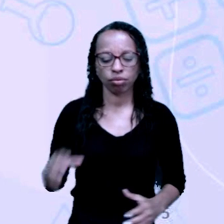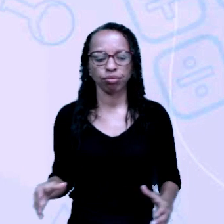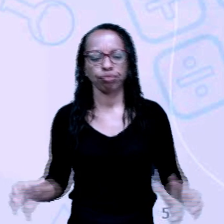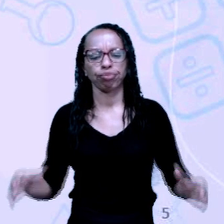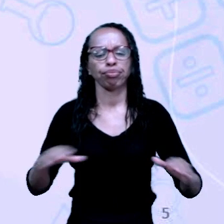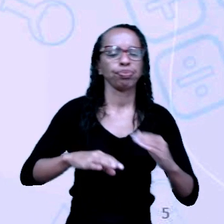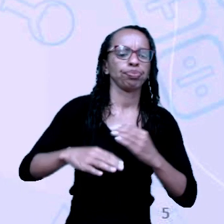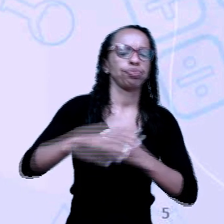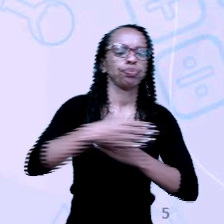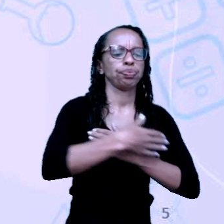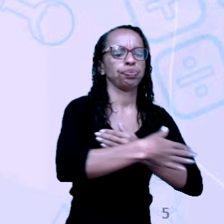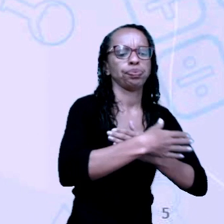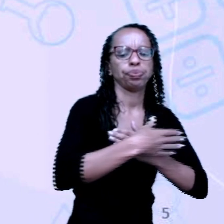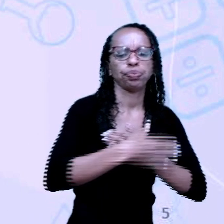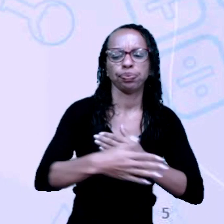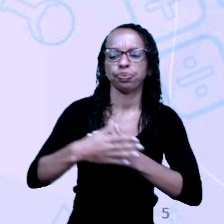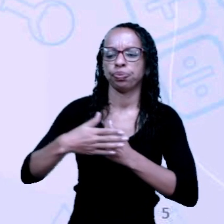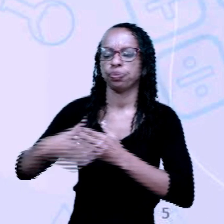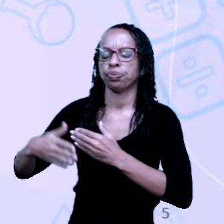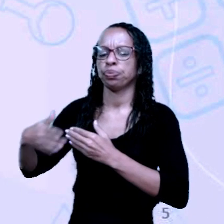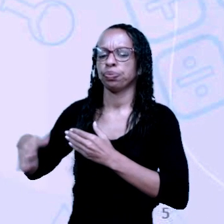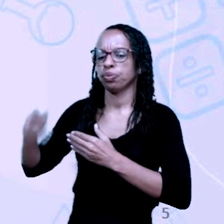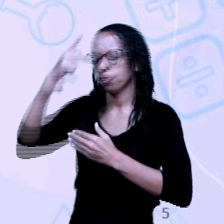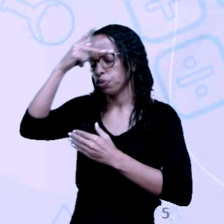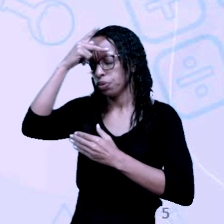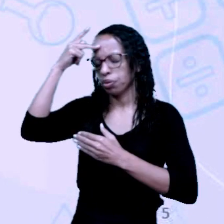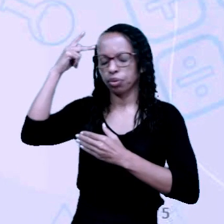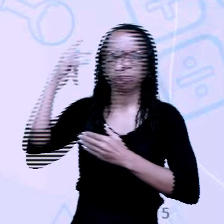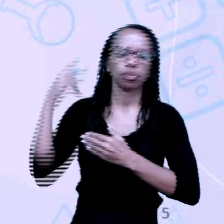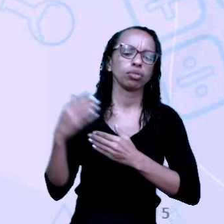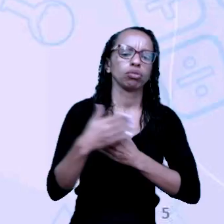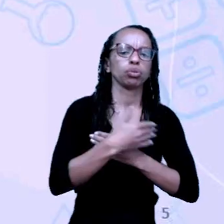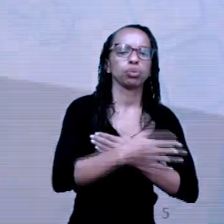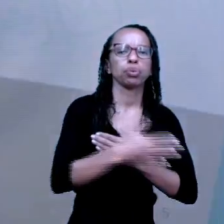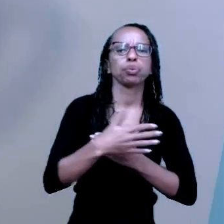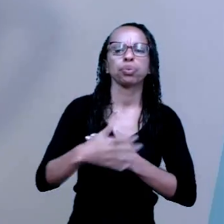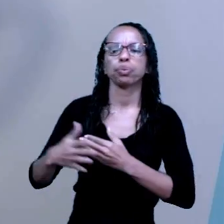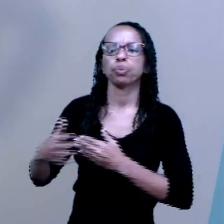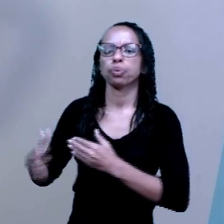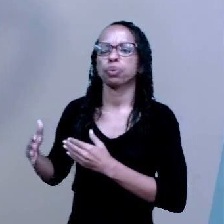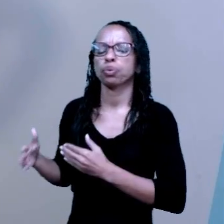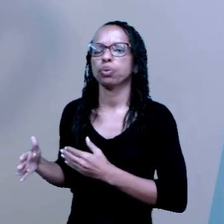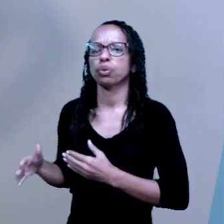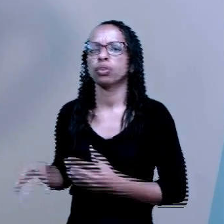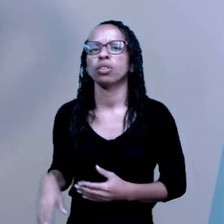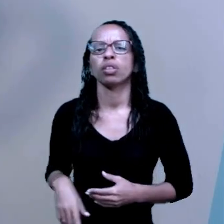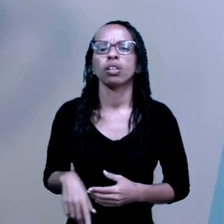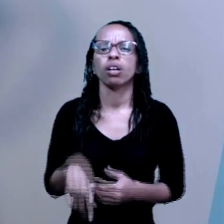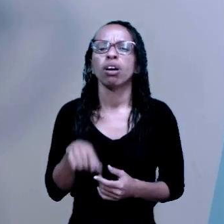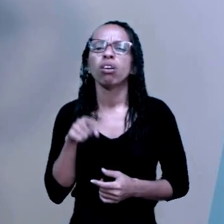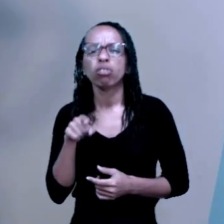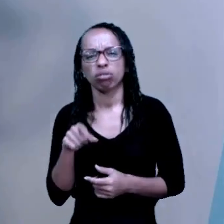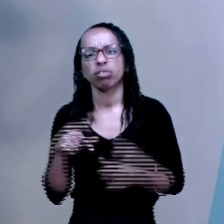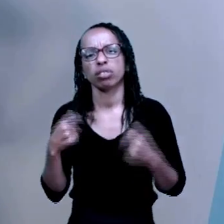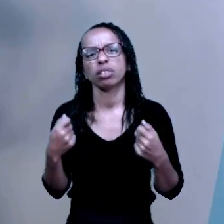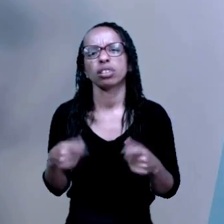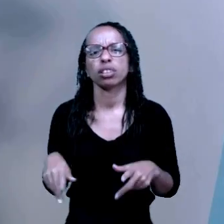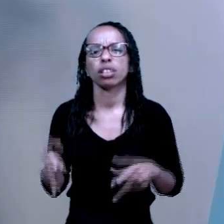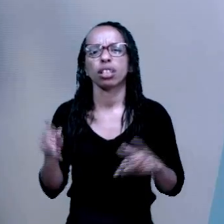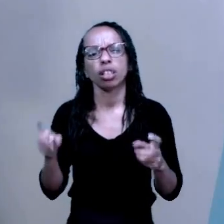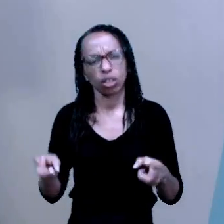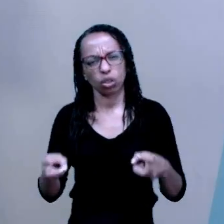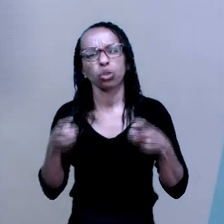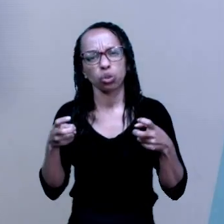afastando essa população dessa cena. Vocês conseguiram captar qual seria o tema dessa charge?